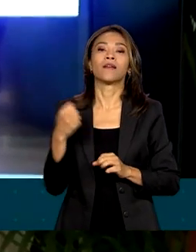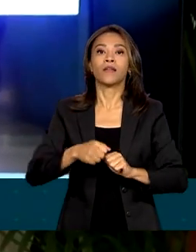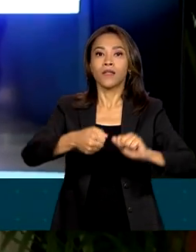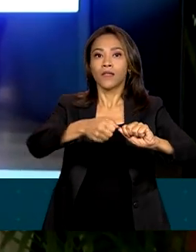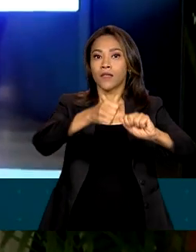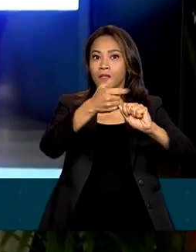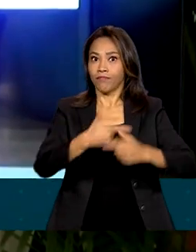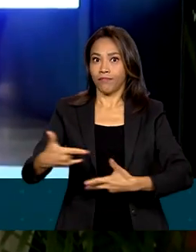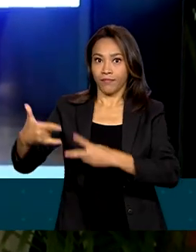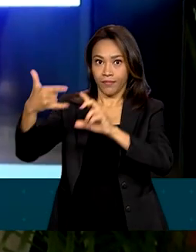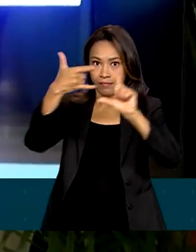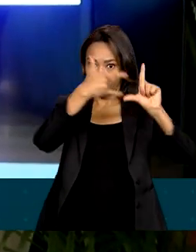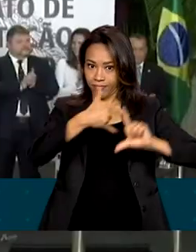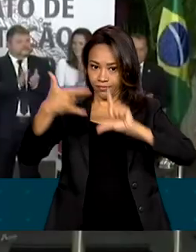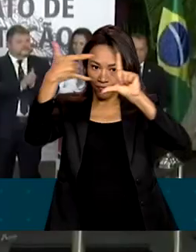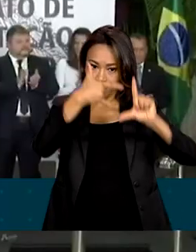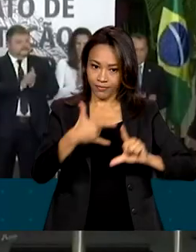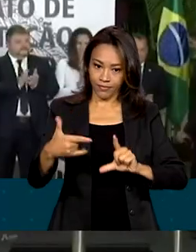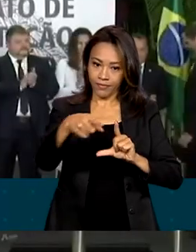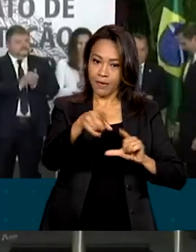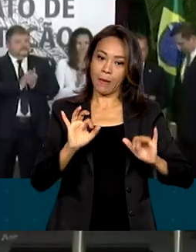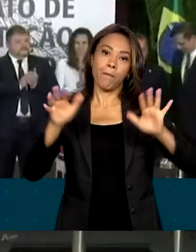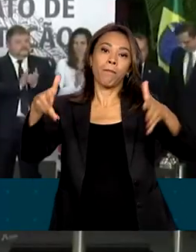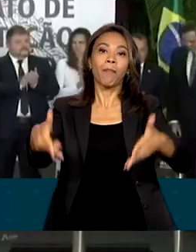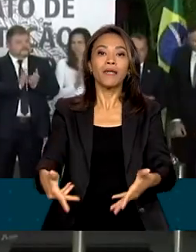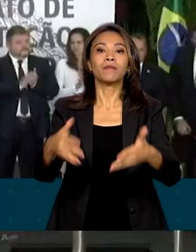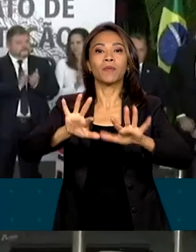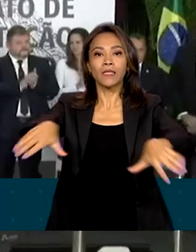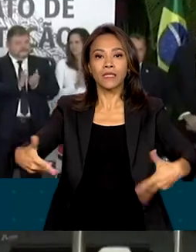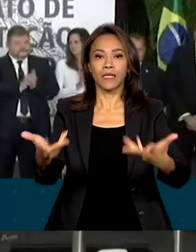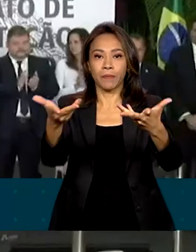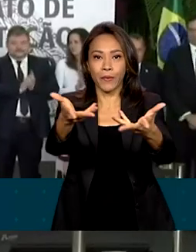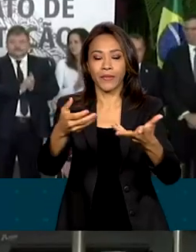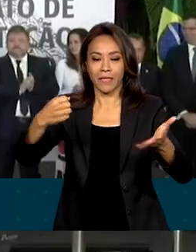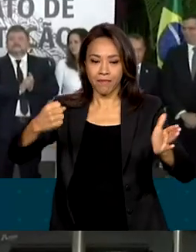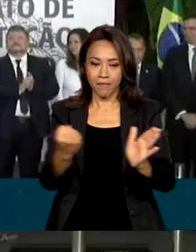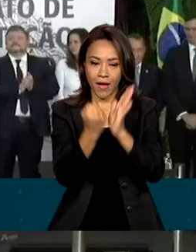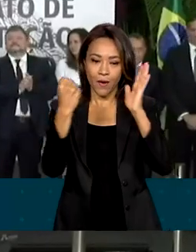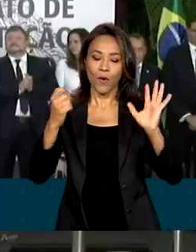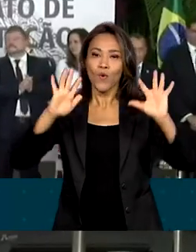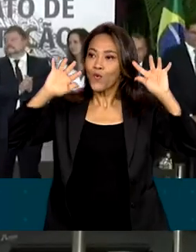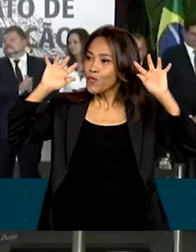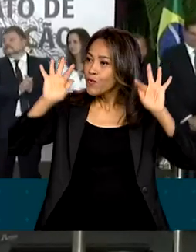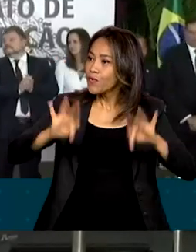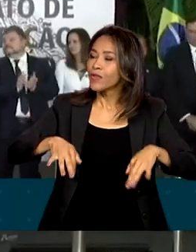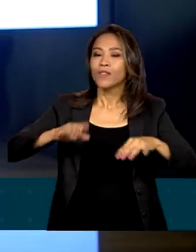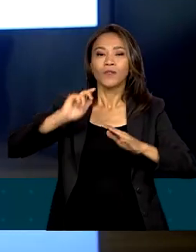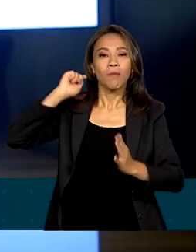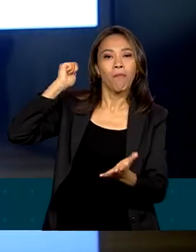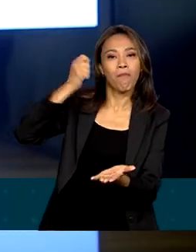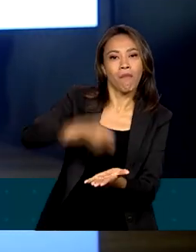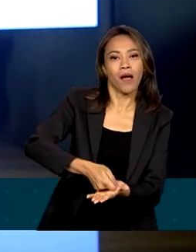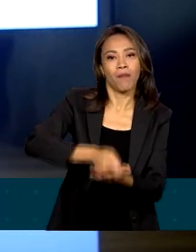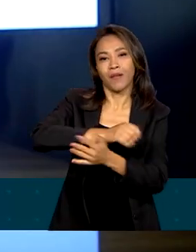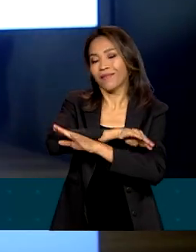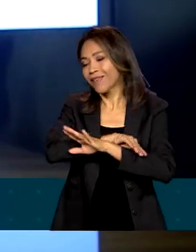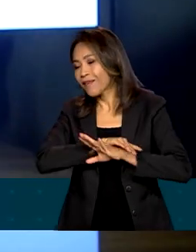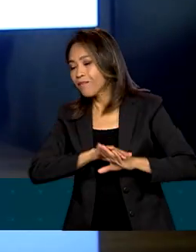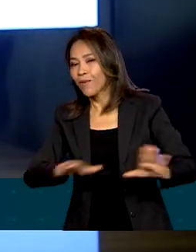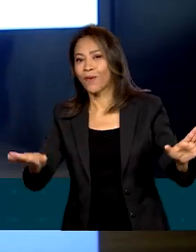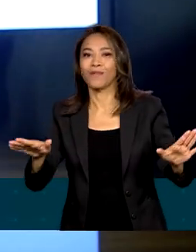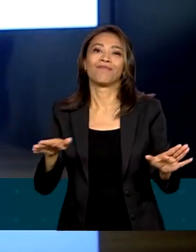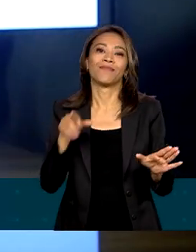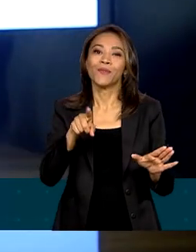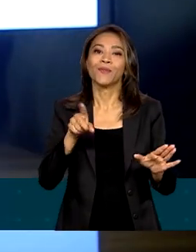Minas de Energia, Alexandre Silveira, participou da cerimônia que marcou a conclusão do pagamento do recurso tomado